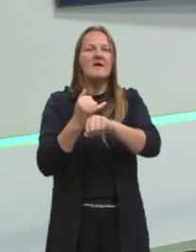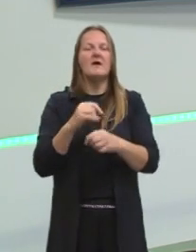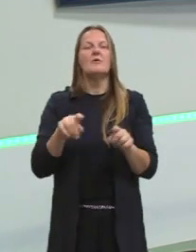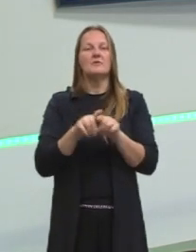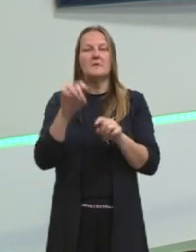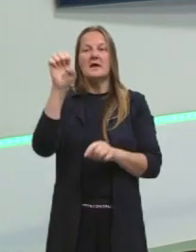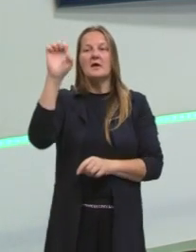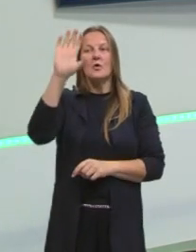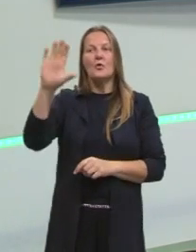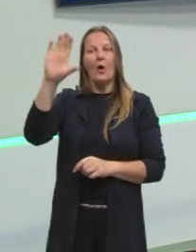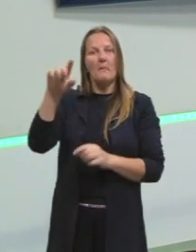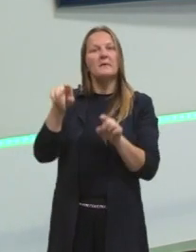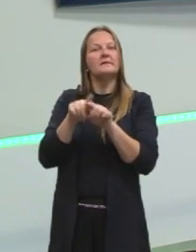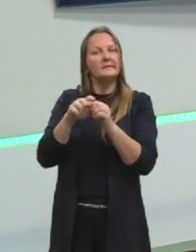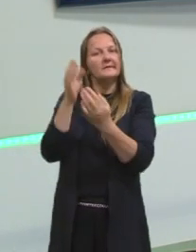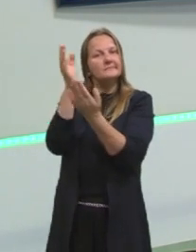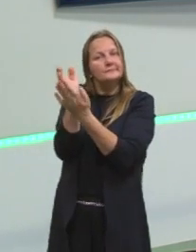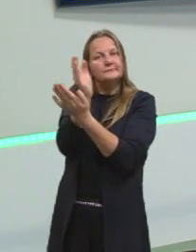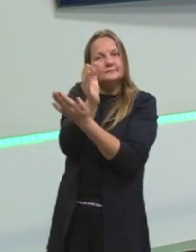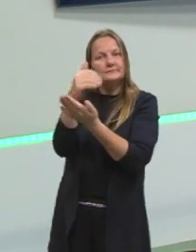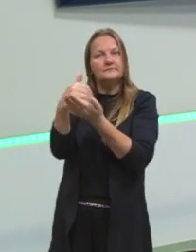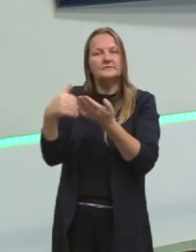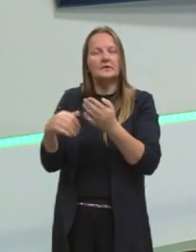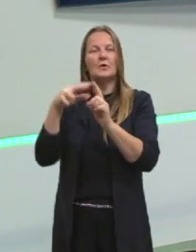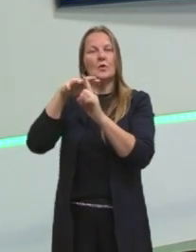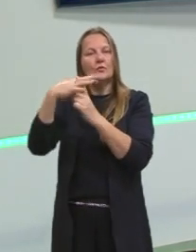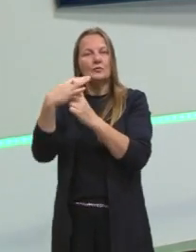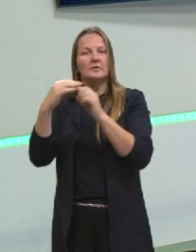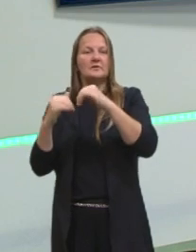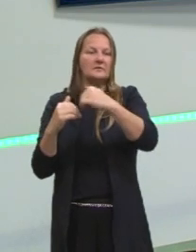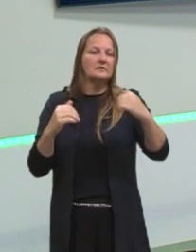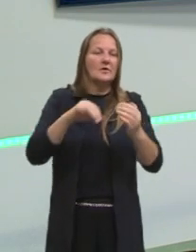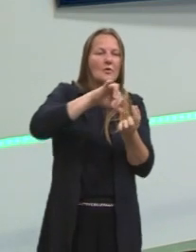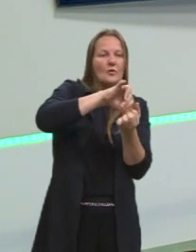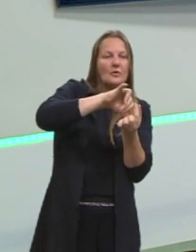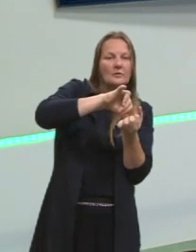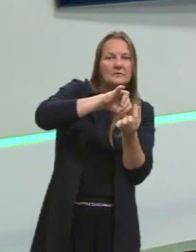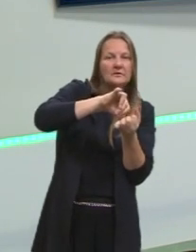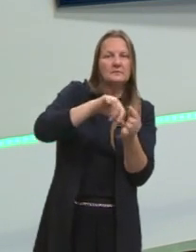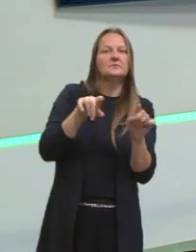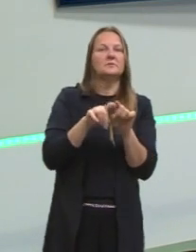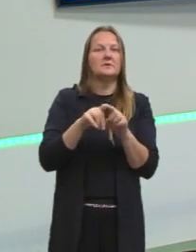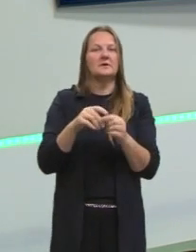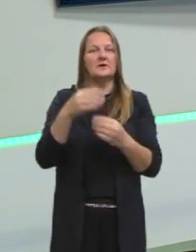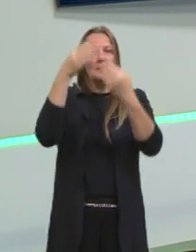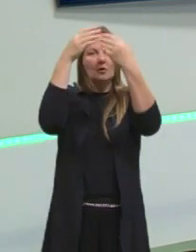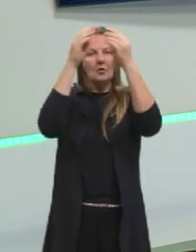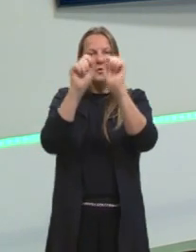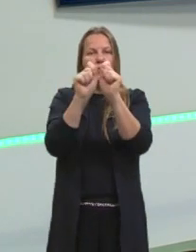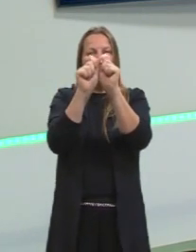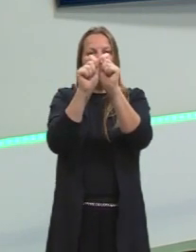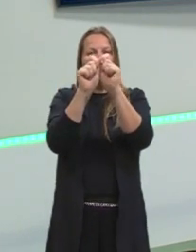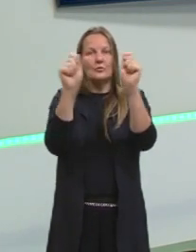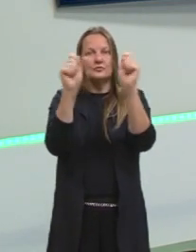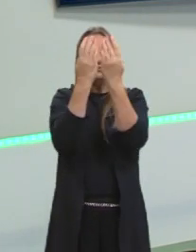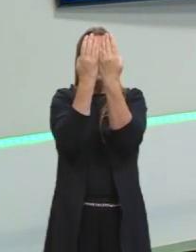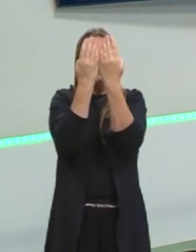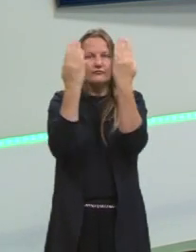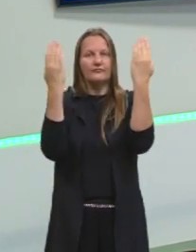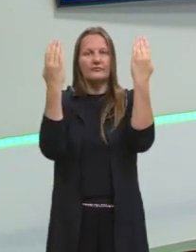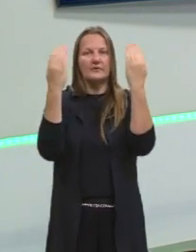da porção oriental, o lado socialista e o lado capitalista. Aqui, novamente, as pessoas não podiam circular